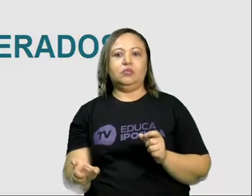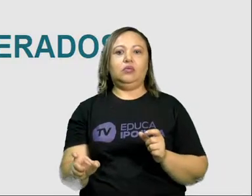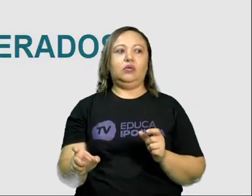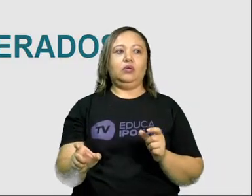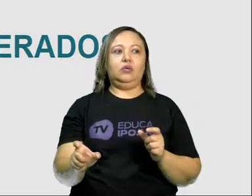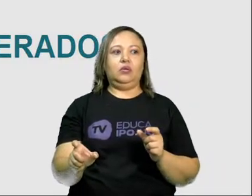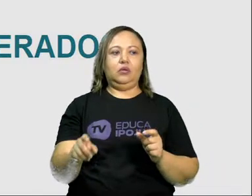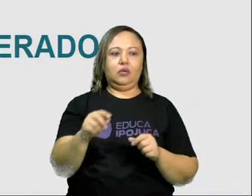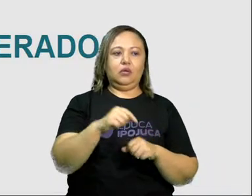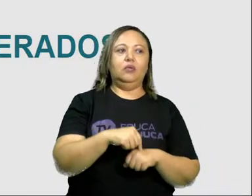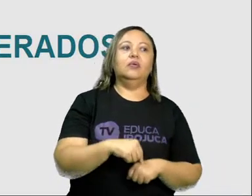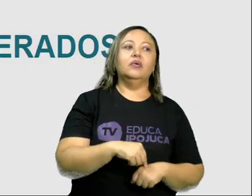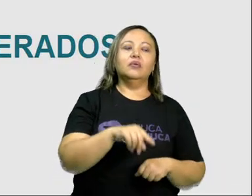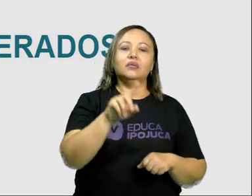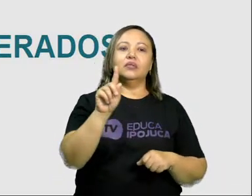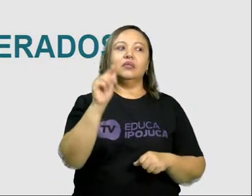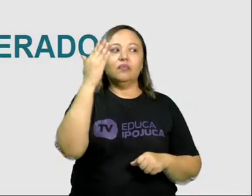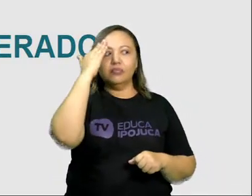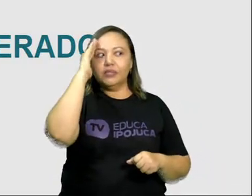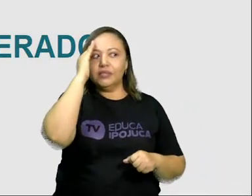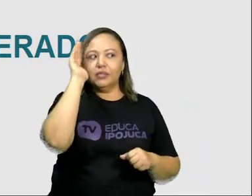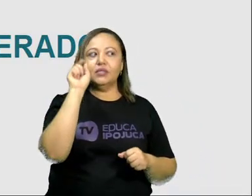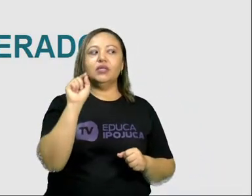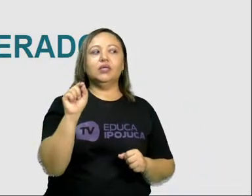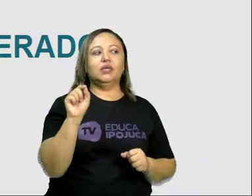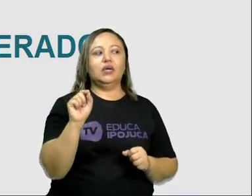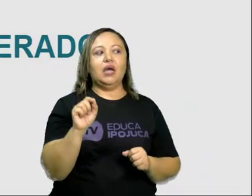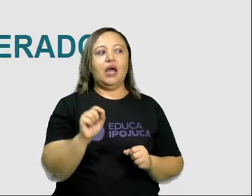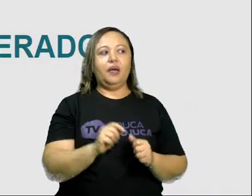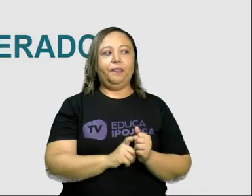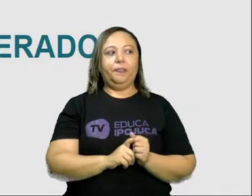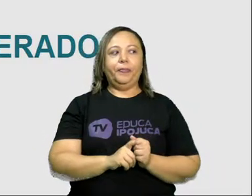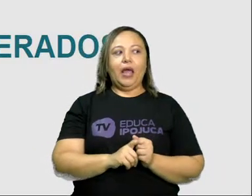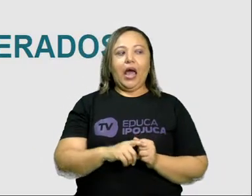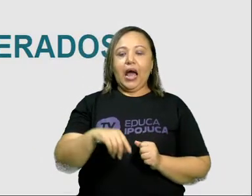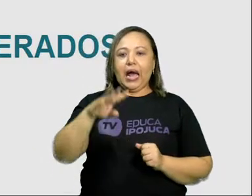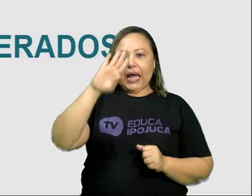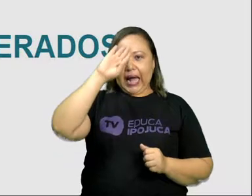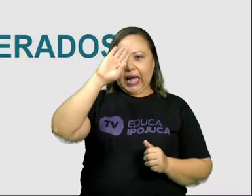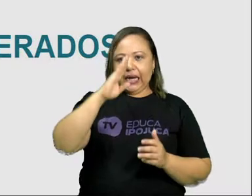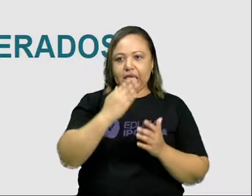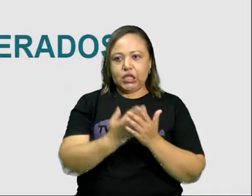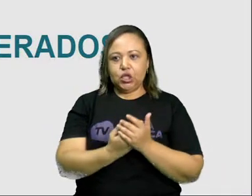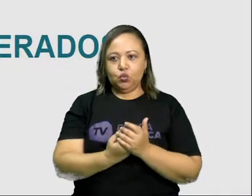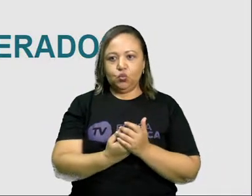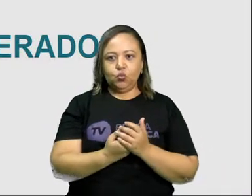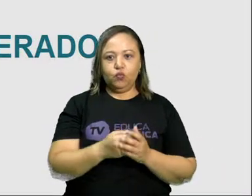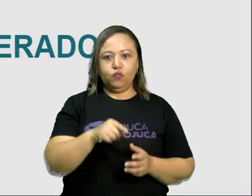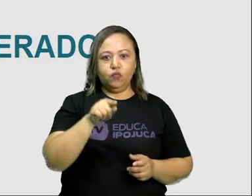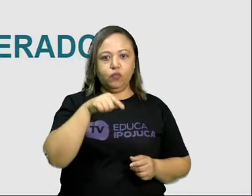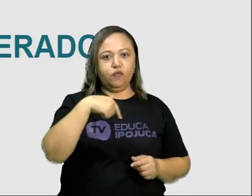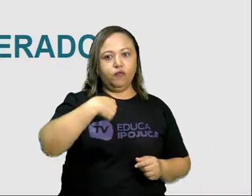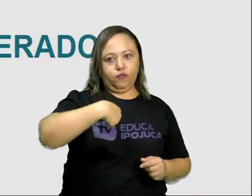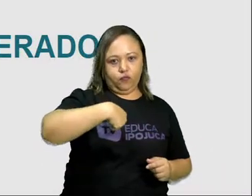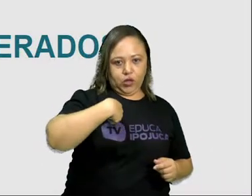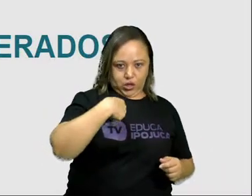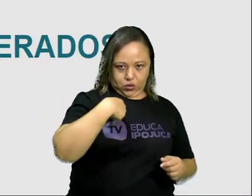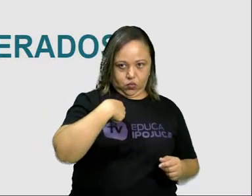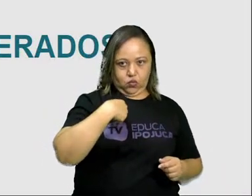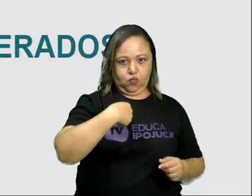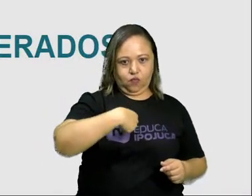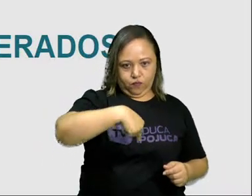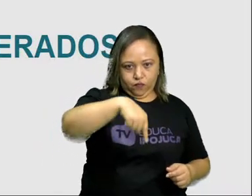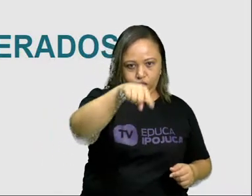conjugar. Vamos entender direitinho aqui a letra A. Veja. Acredite, fui bastante